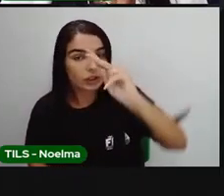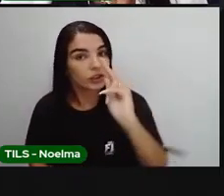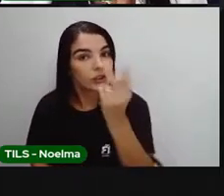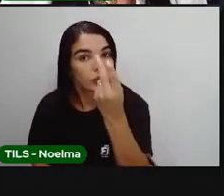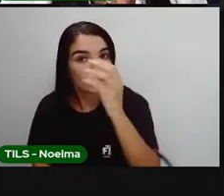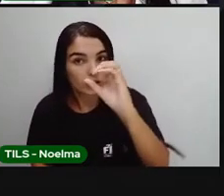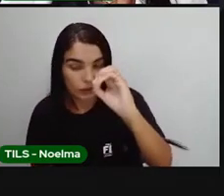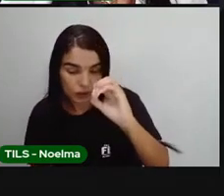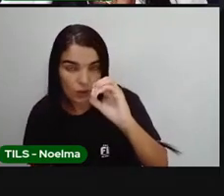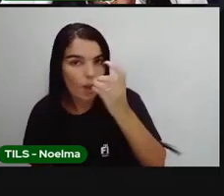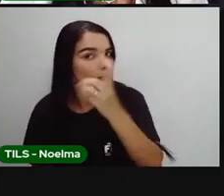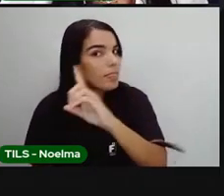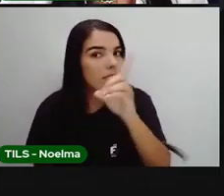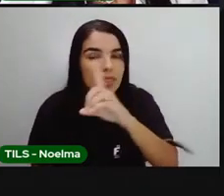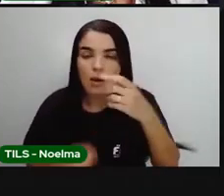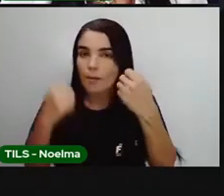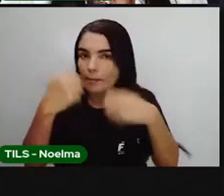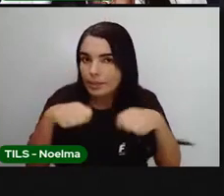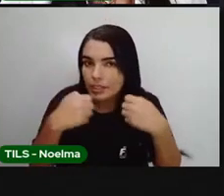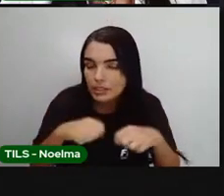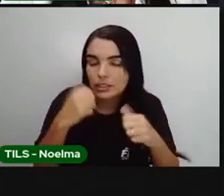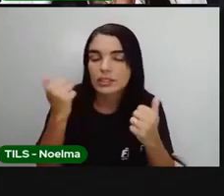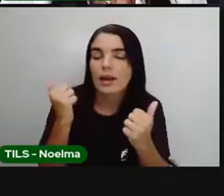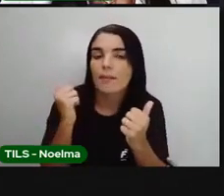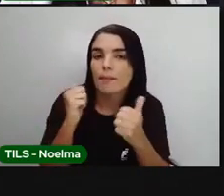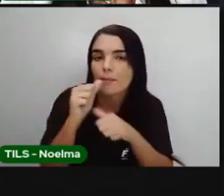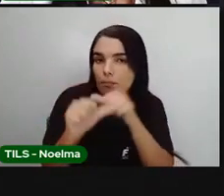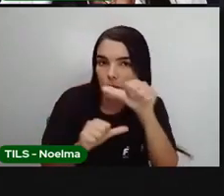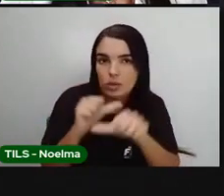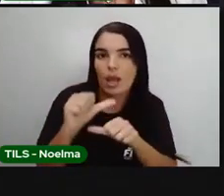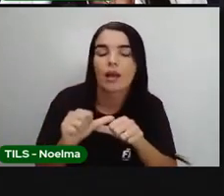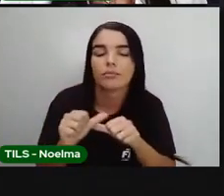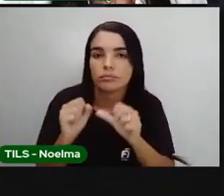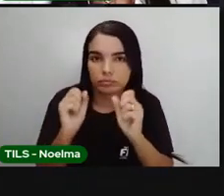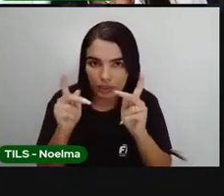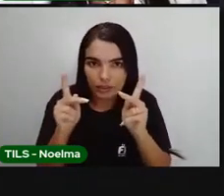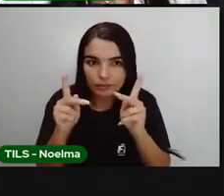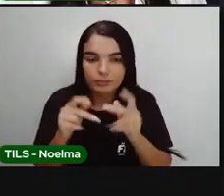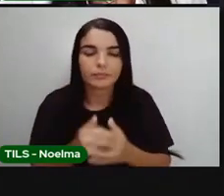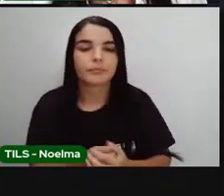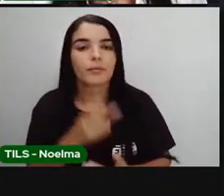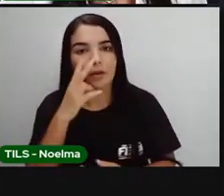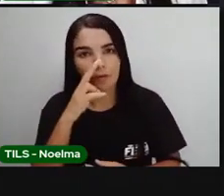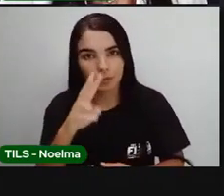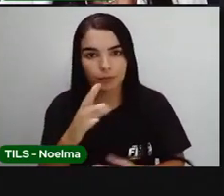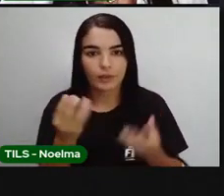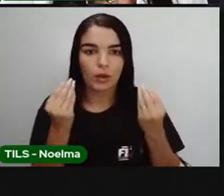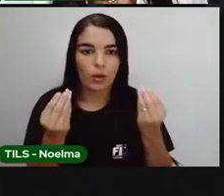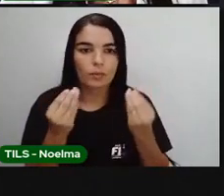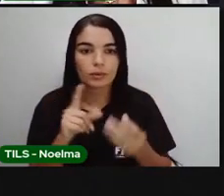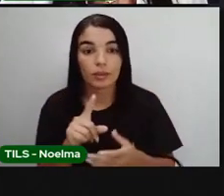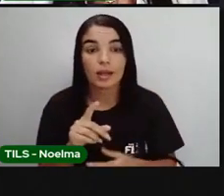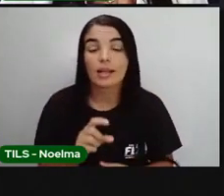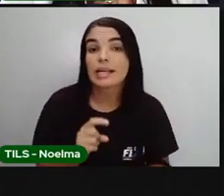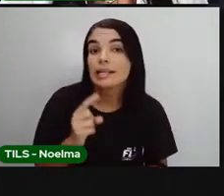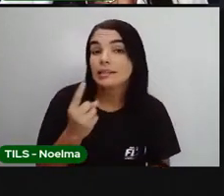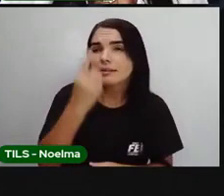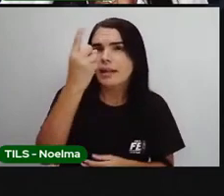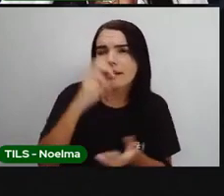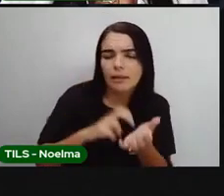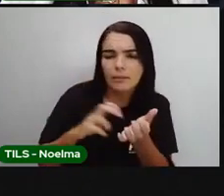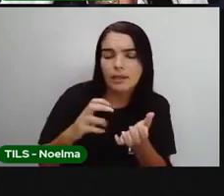substantivo ratinho, então elas vão permanecer da mesma forma. Como é que vai ficar? Olha só, certa manhã,